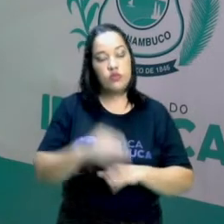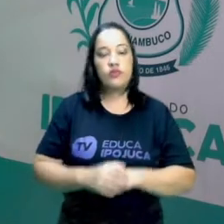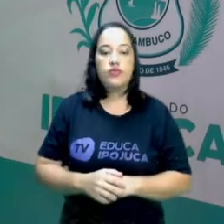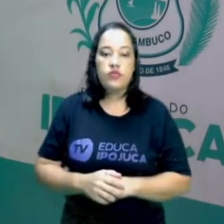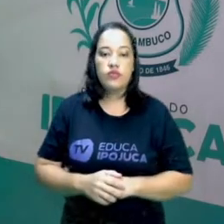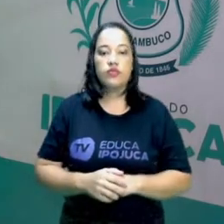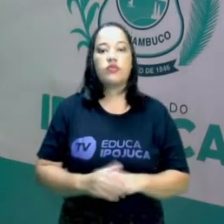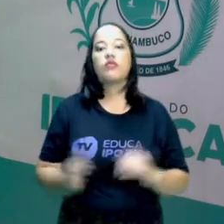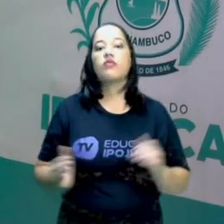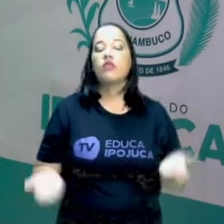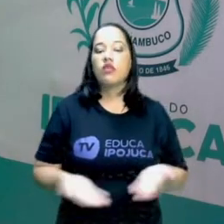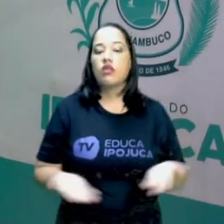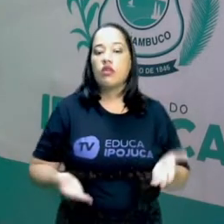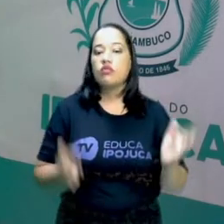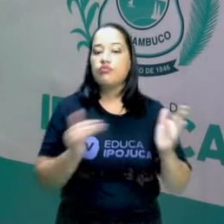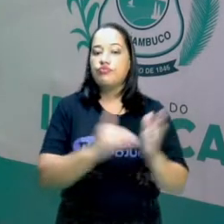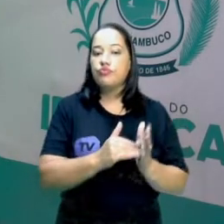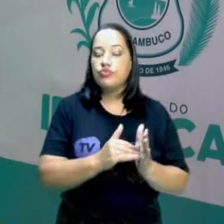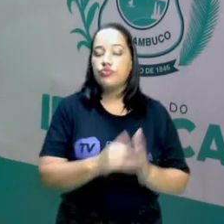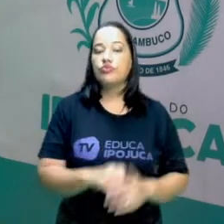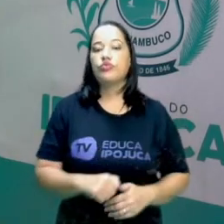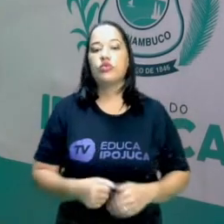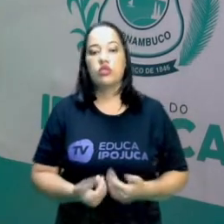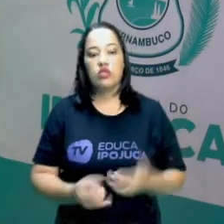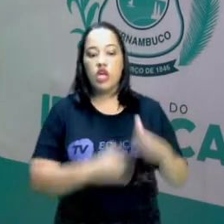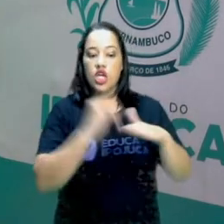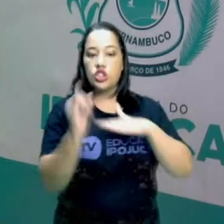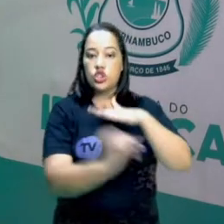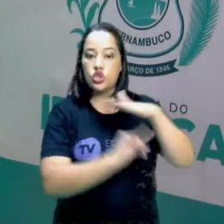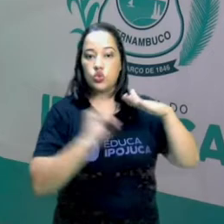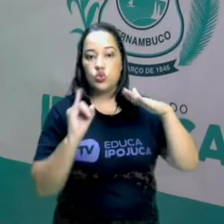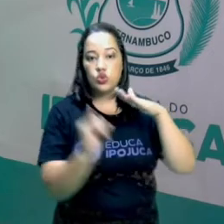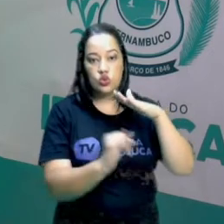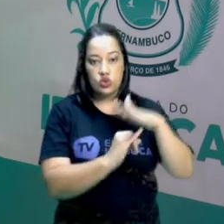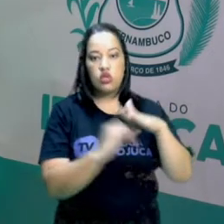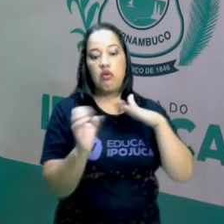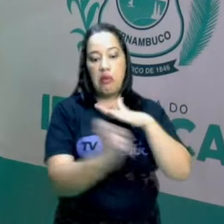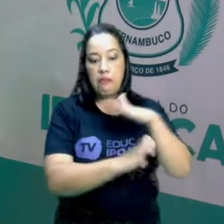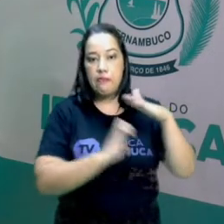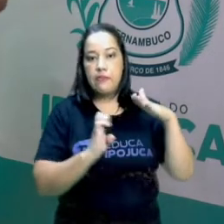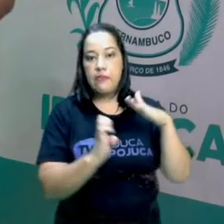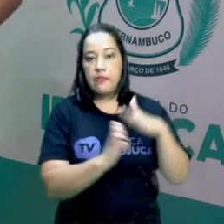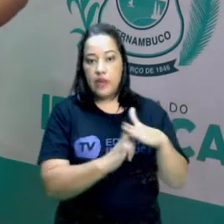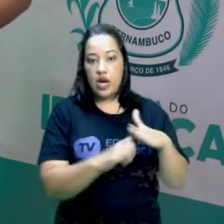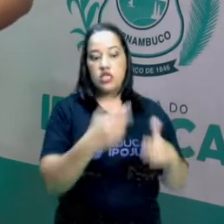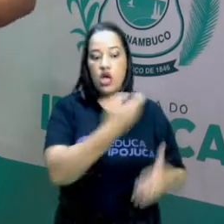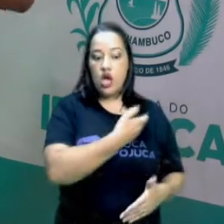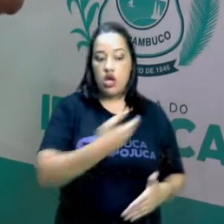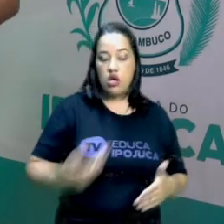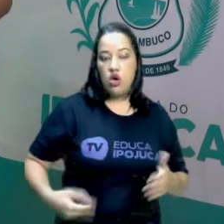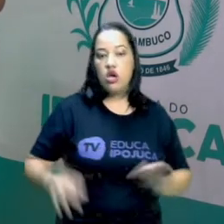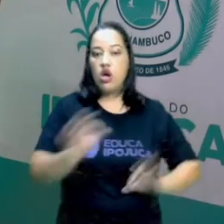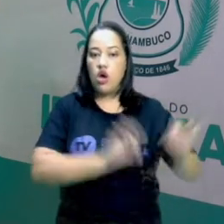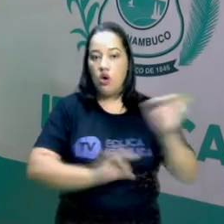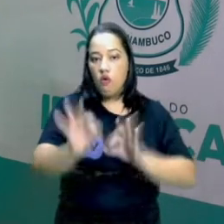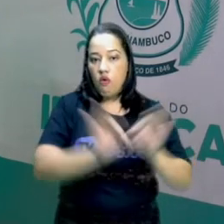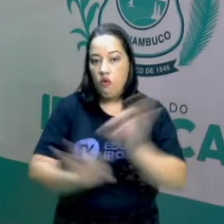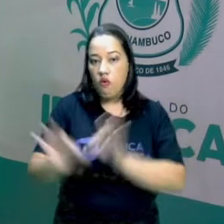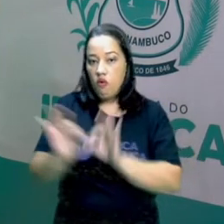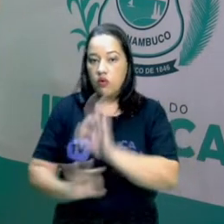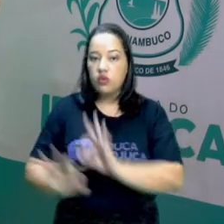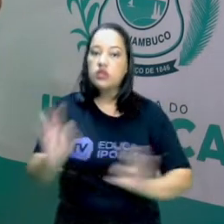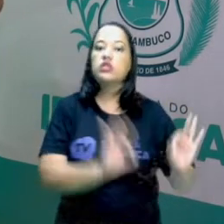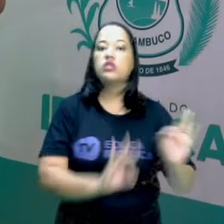por fim, as instituições promotoras, que são as instituições envolvidas e organizadoras da campanha.